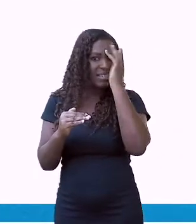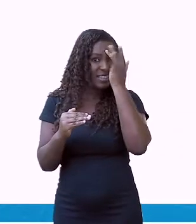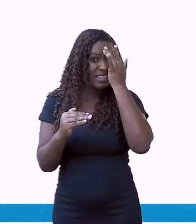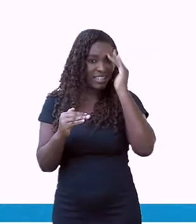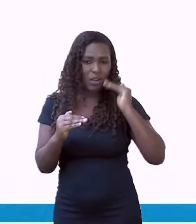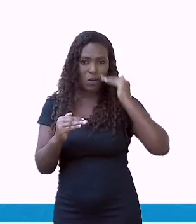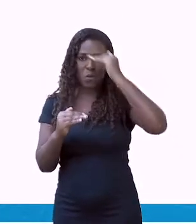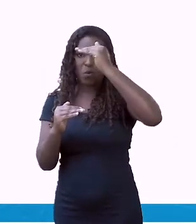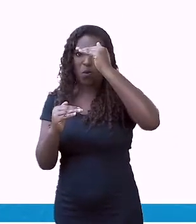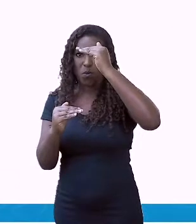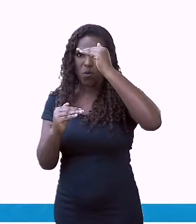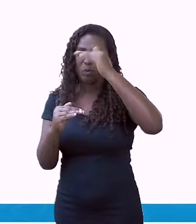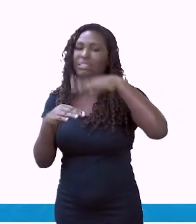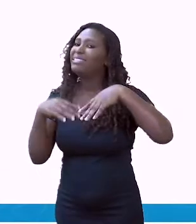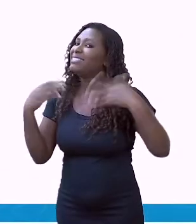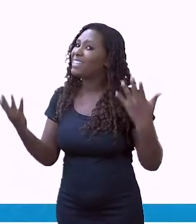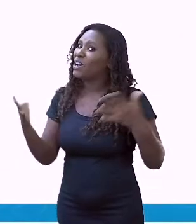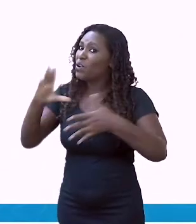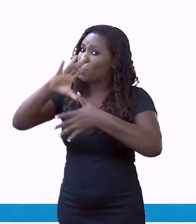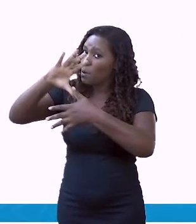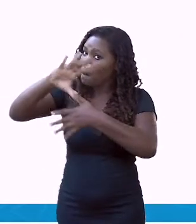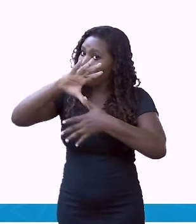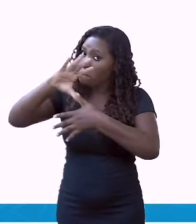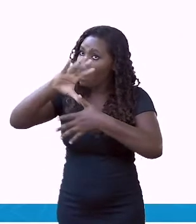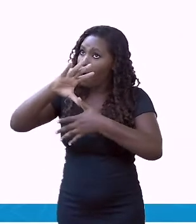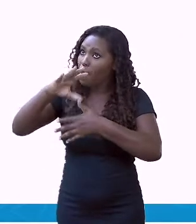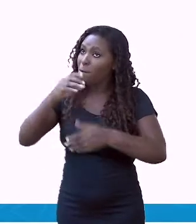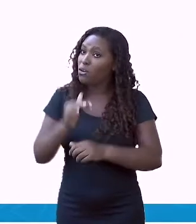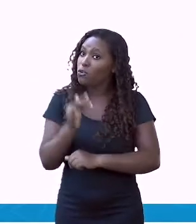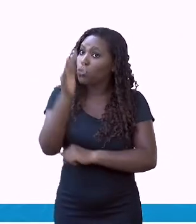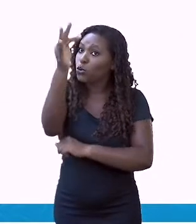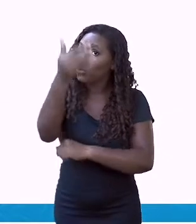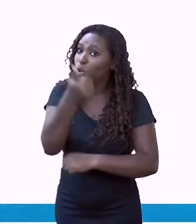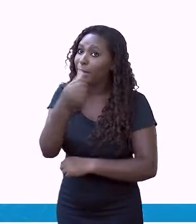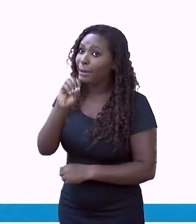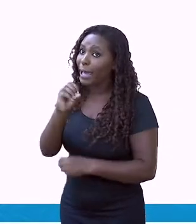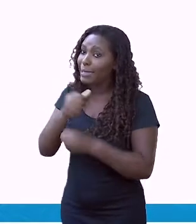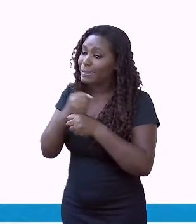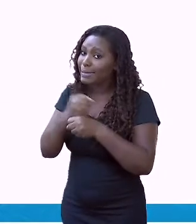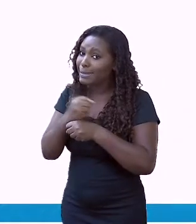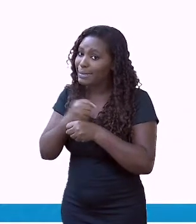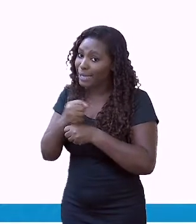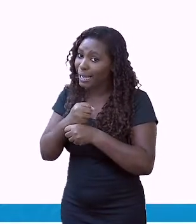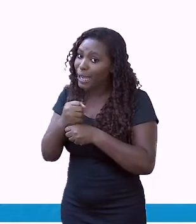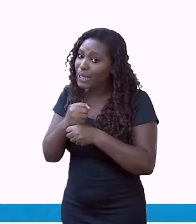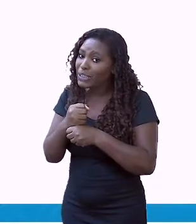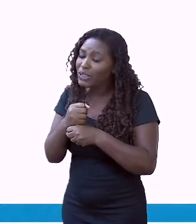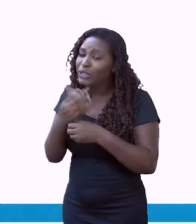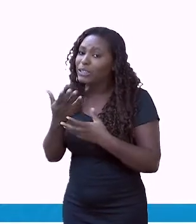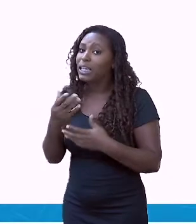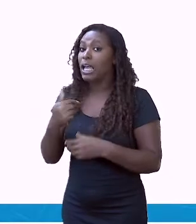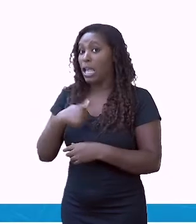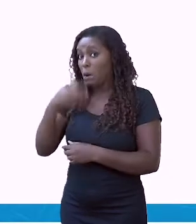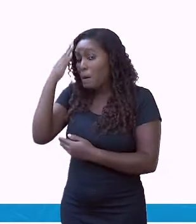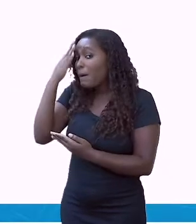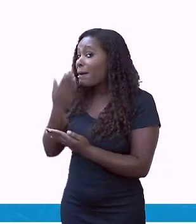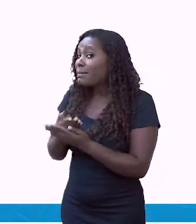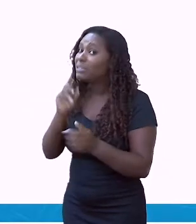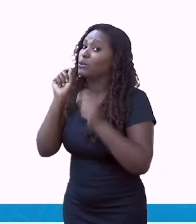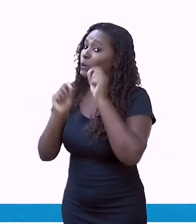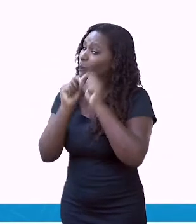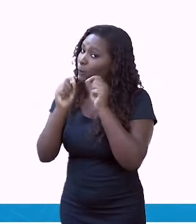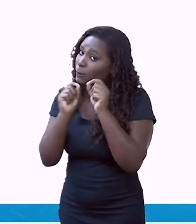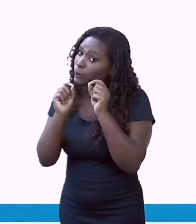Índia vai estar maior do que o território no desenho, tá? Que é na